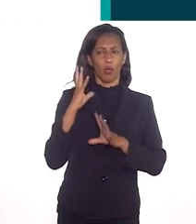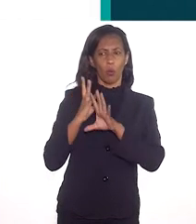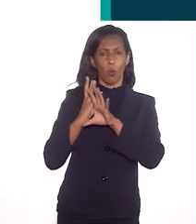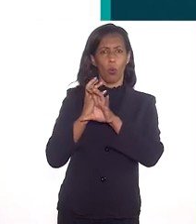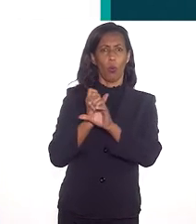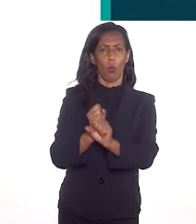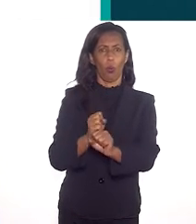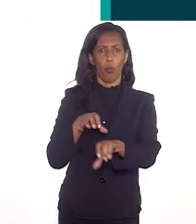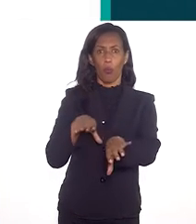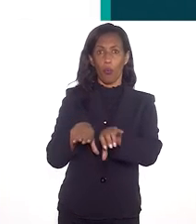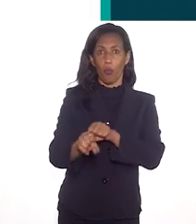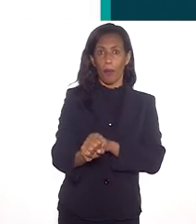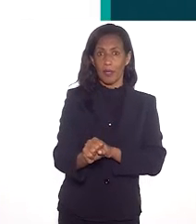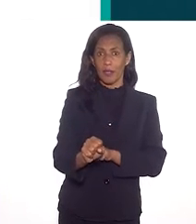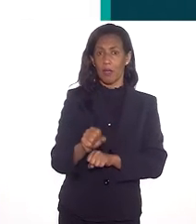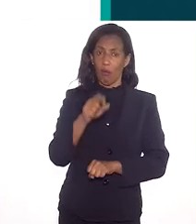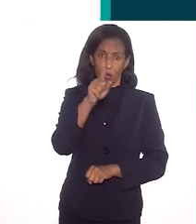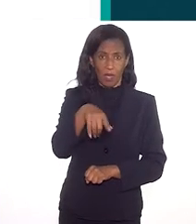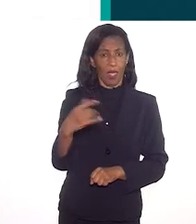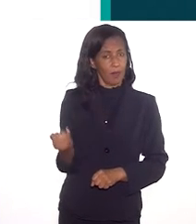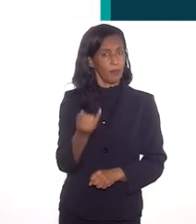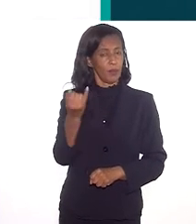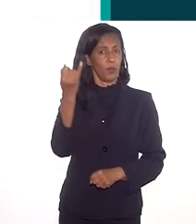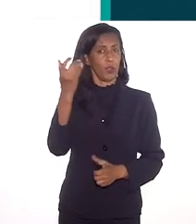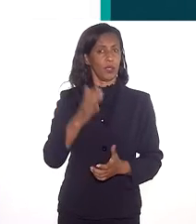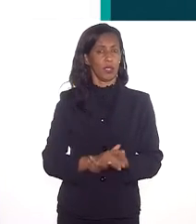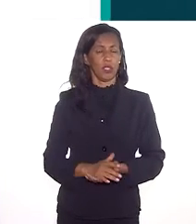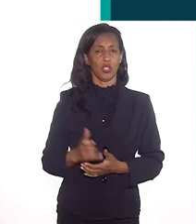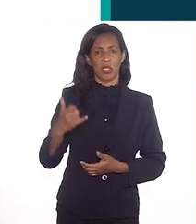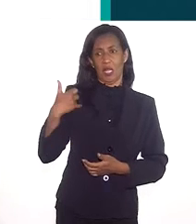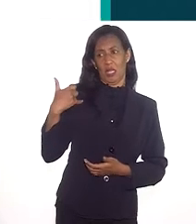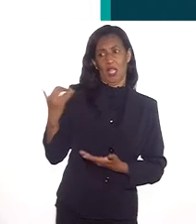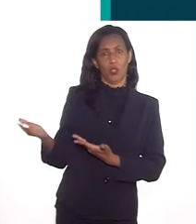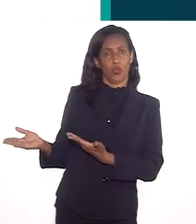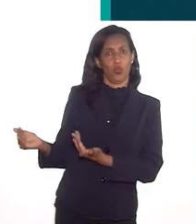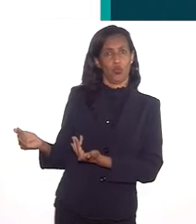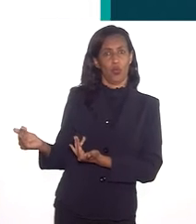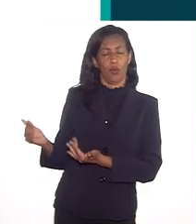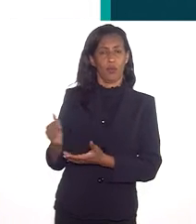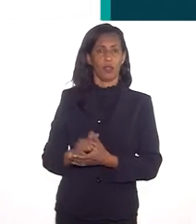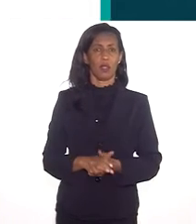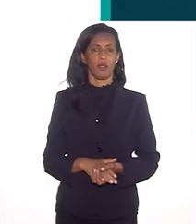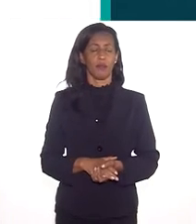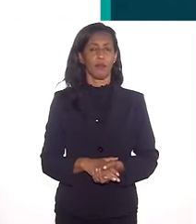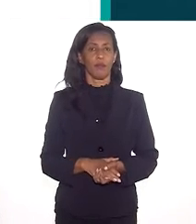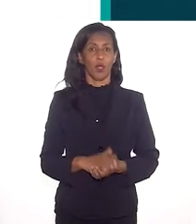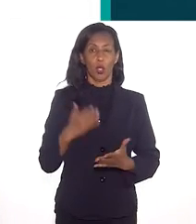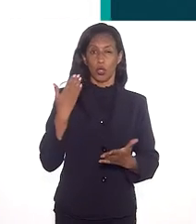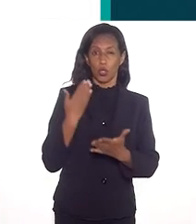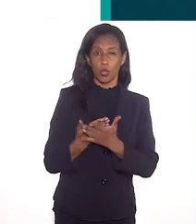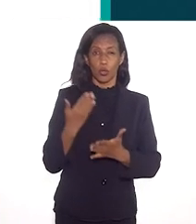a taxa de conclusão do ensino médio, que é importante, na idade do jovem,